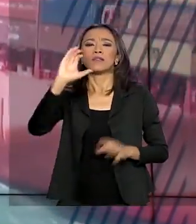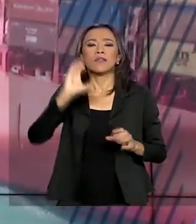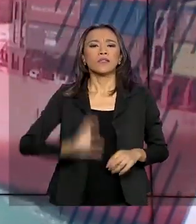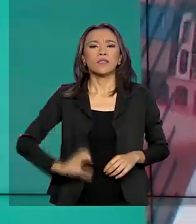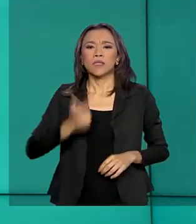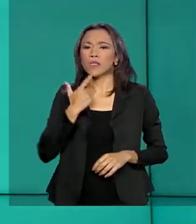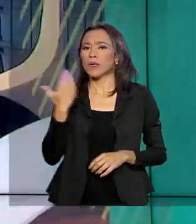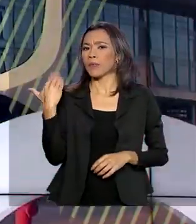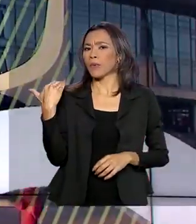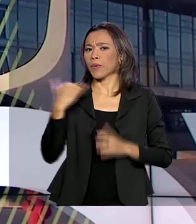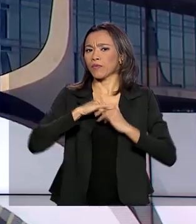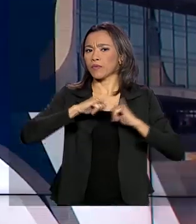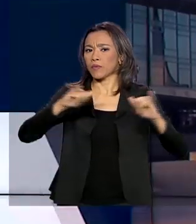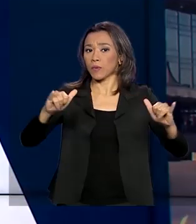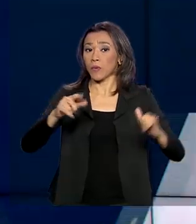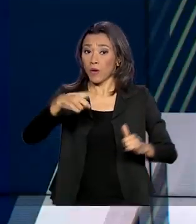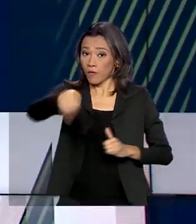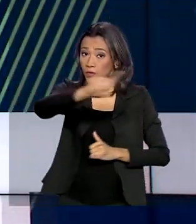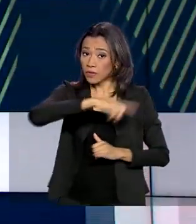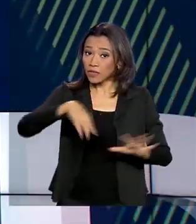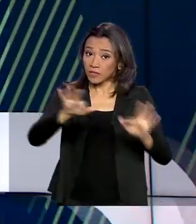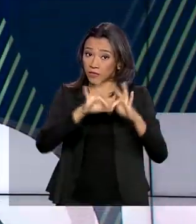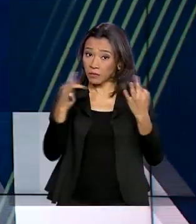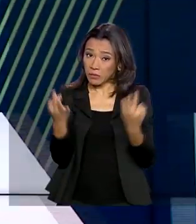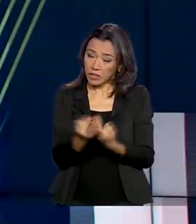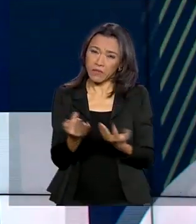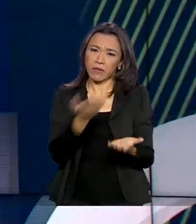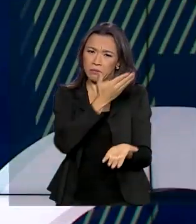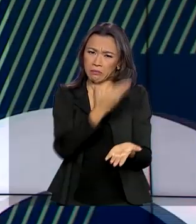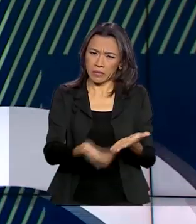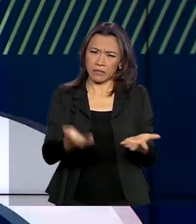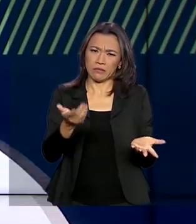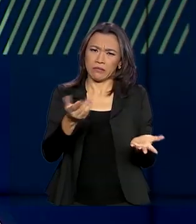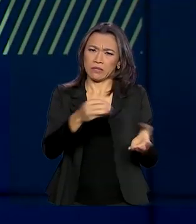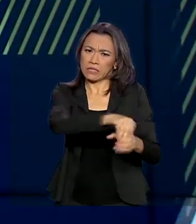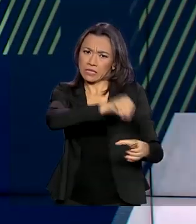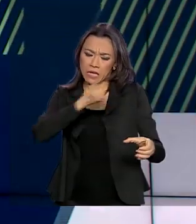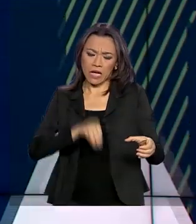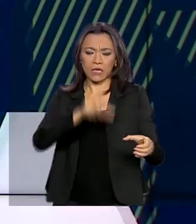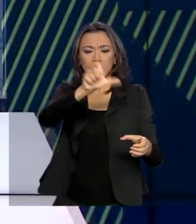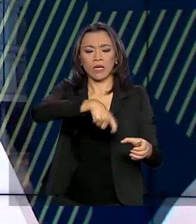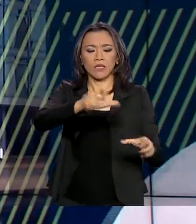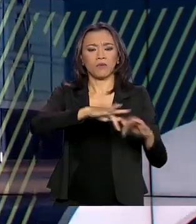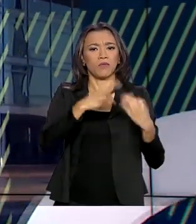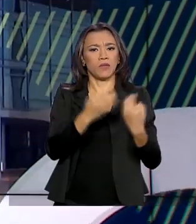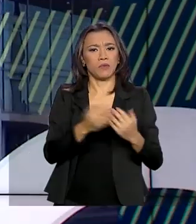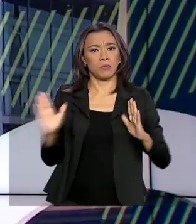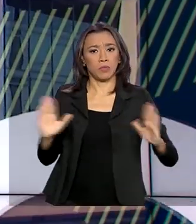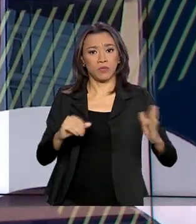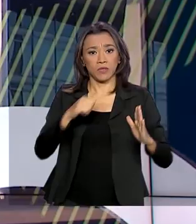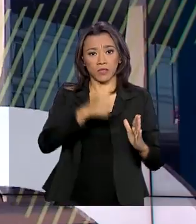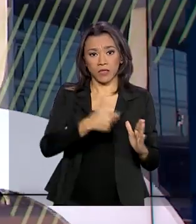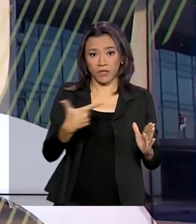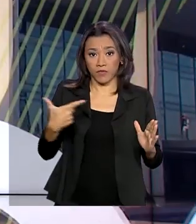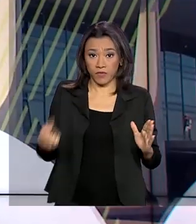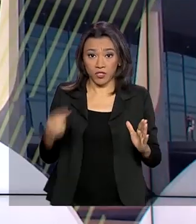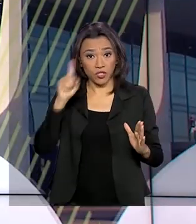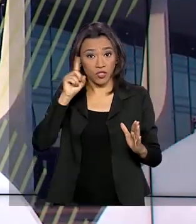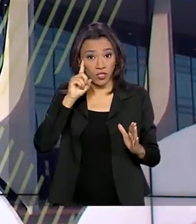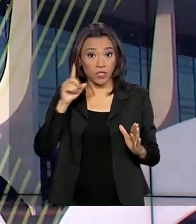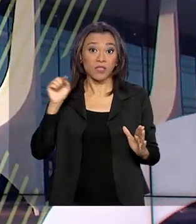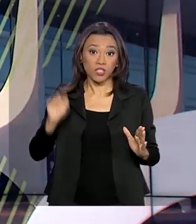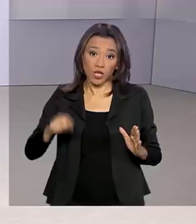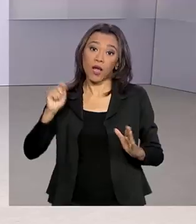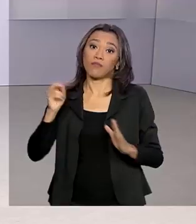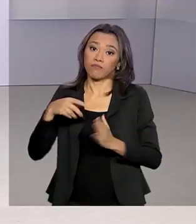que nenhuma família poderá sair do programa Bolsa Família pelos próximos 120 dias. O ministro assinou hoje a portaria com